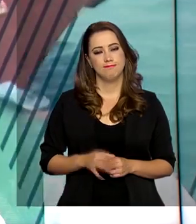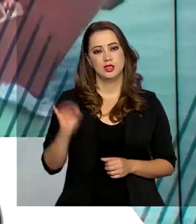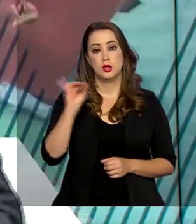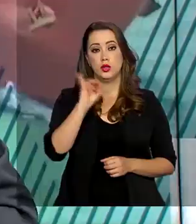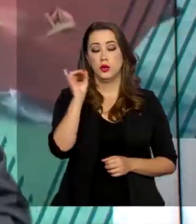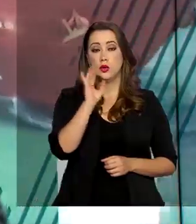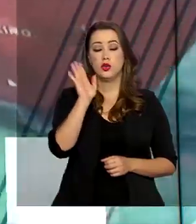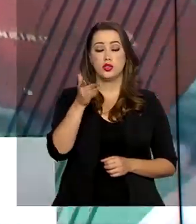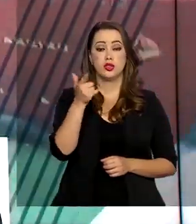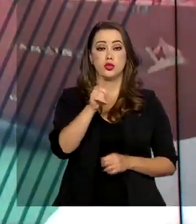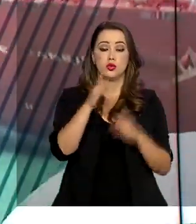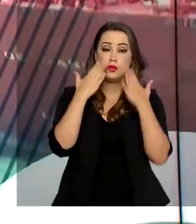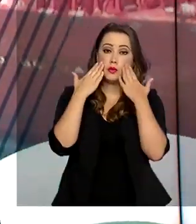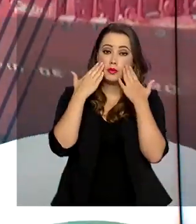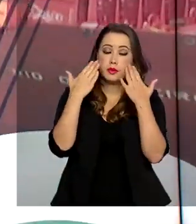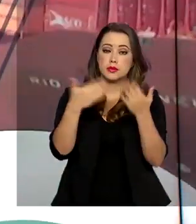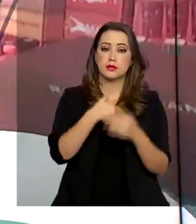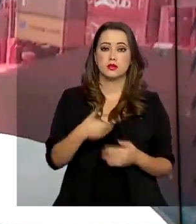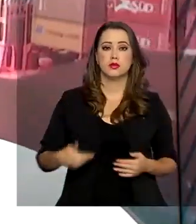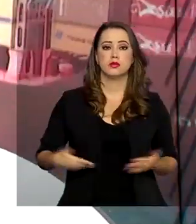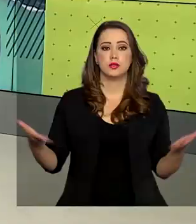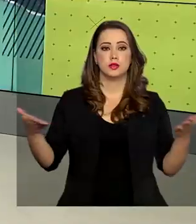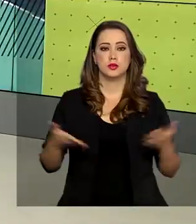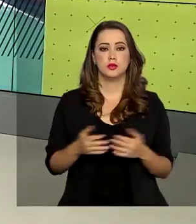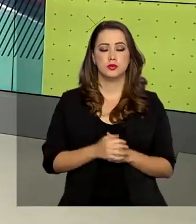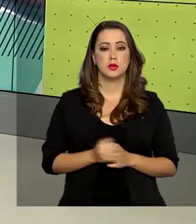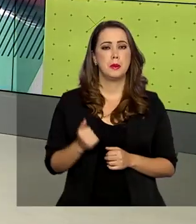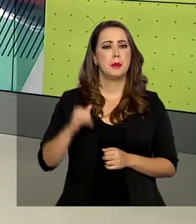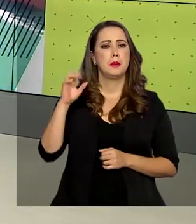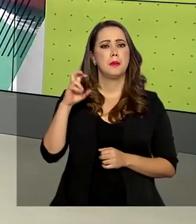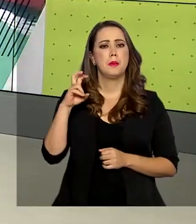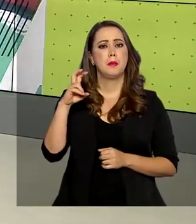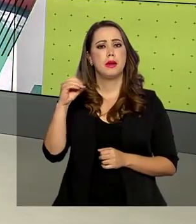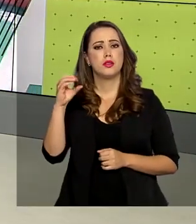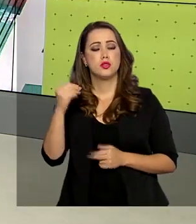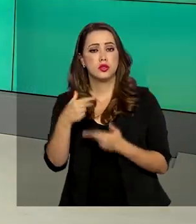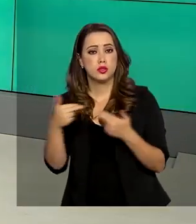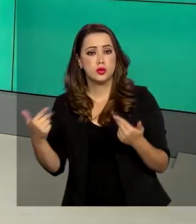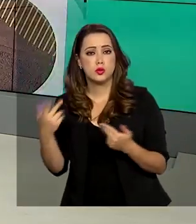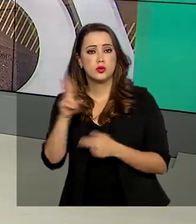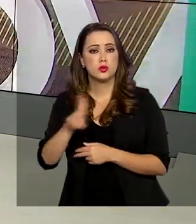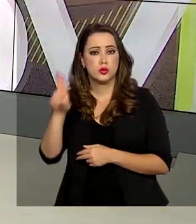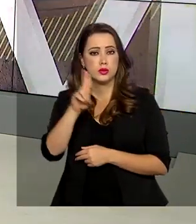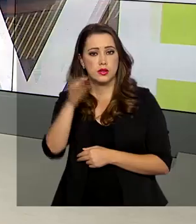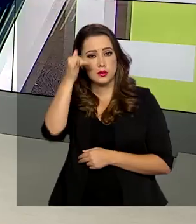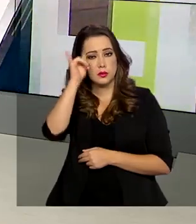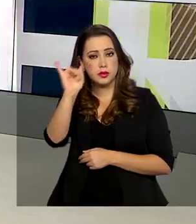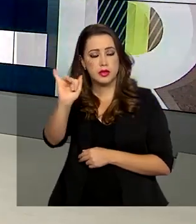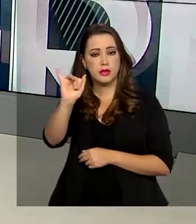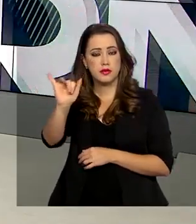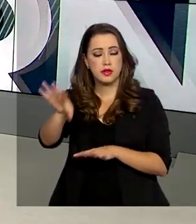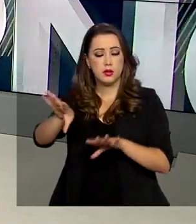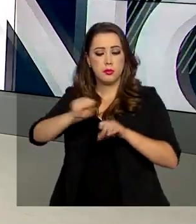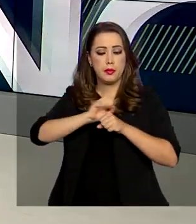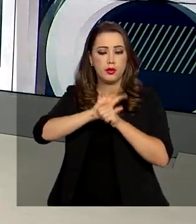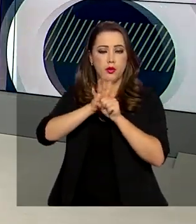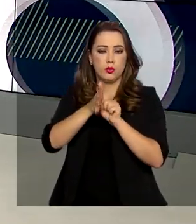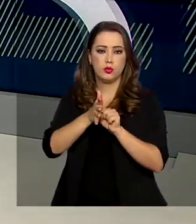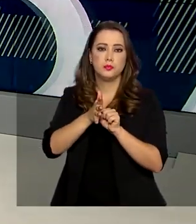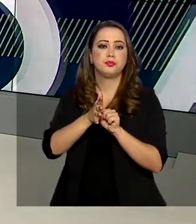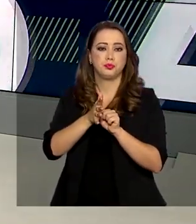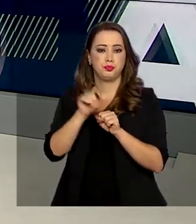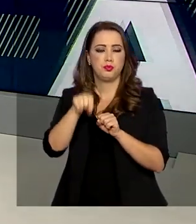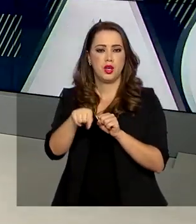Olá, já estamos no ar com o governo agora. Mais de 500 produtos utilizados no combate ao coronavírus no Brasil